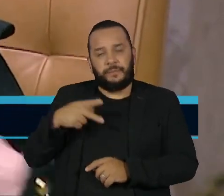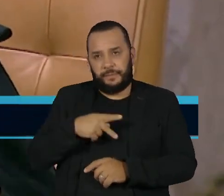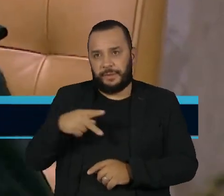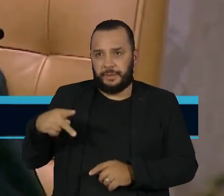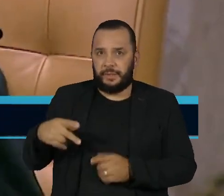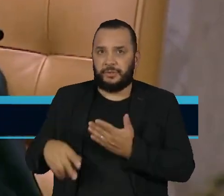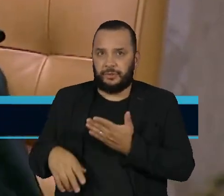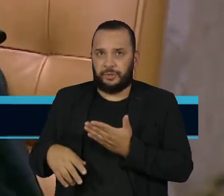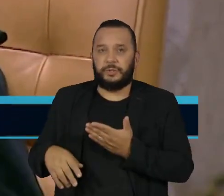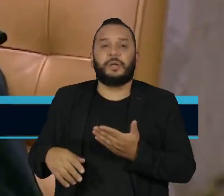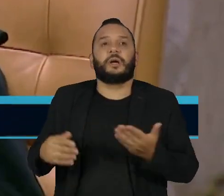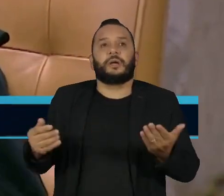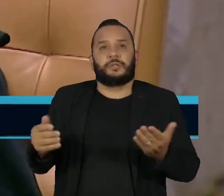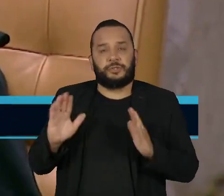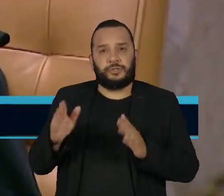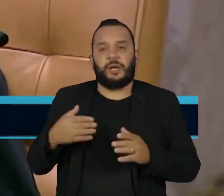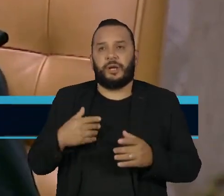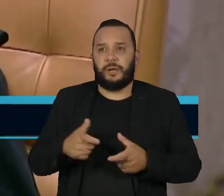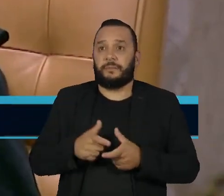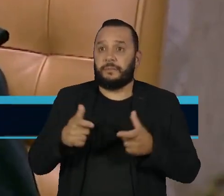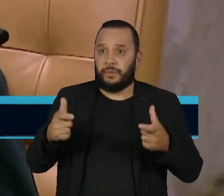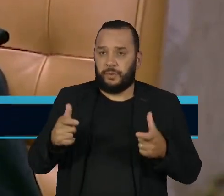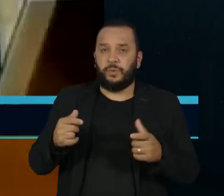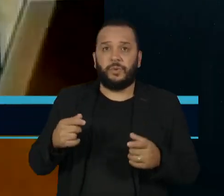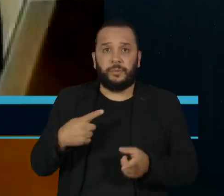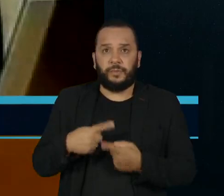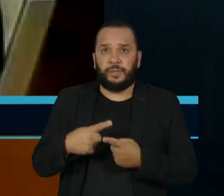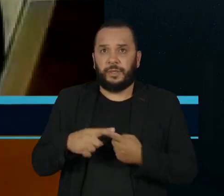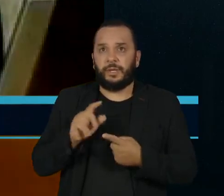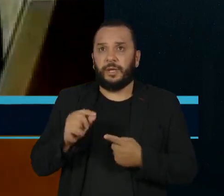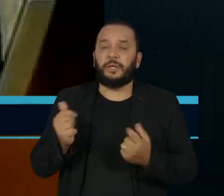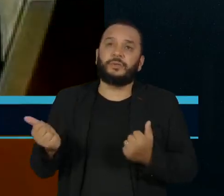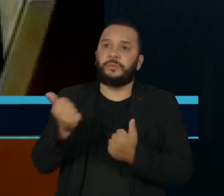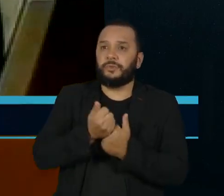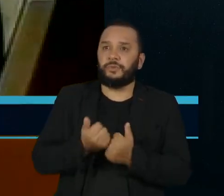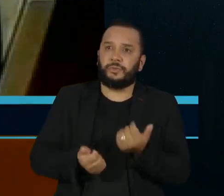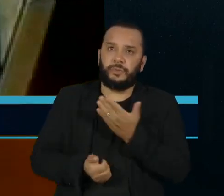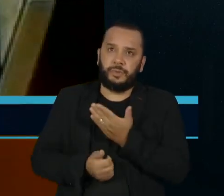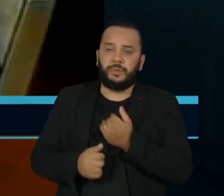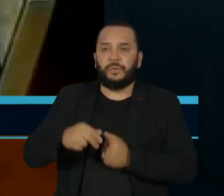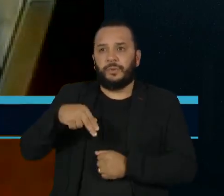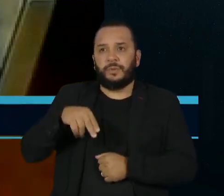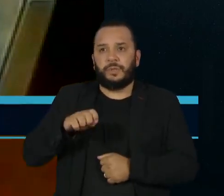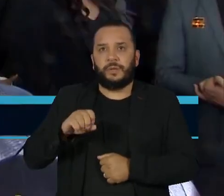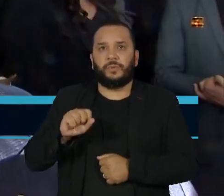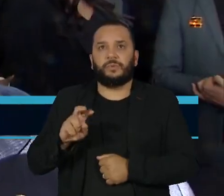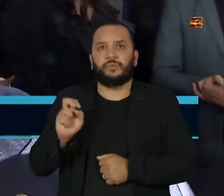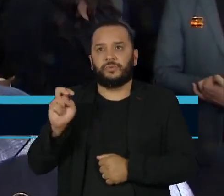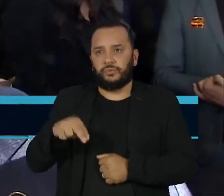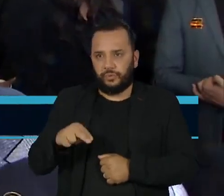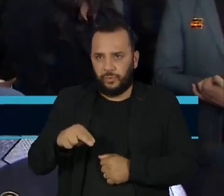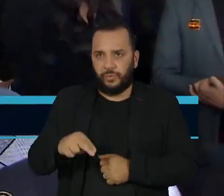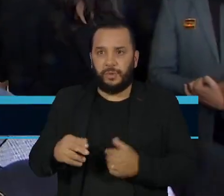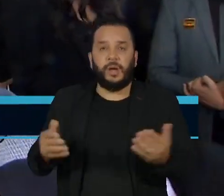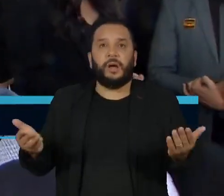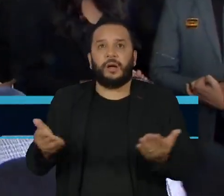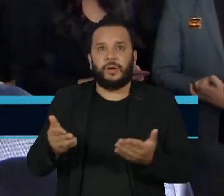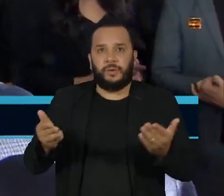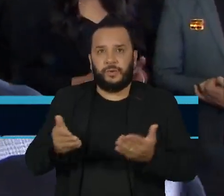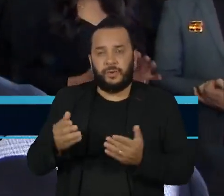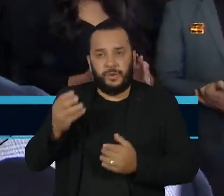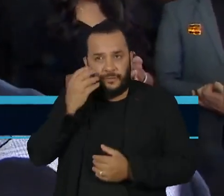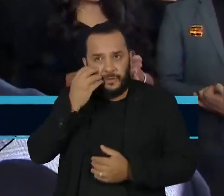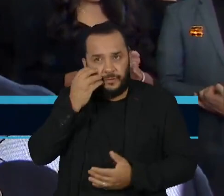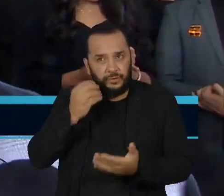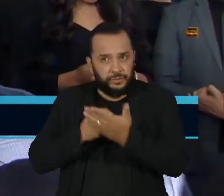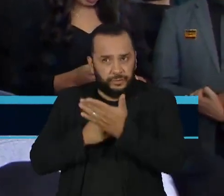Ela ampliou a presença feminina ao assumir a cadeira deixada pelo ministro aposentado Nelson Jobim. A vaga destinada a